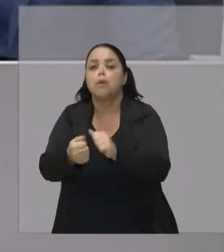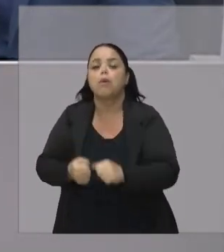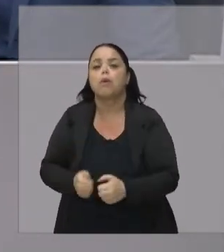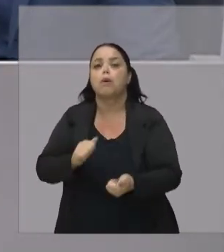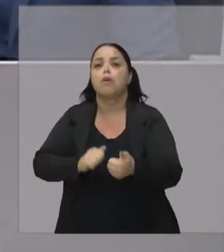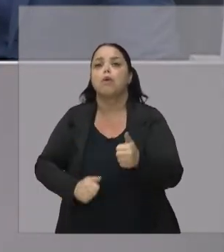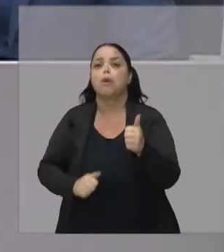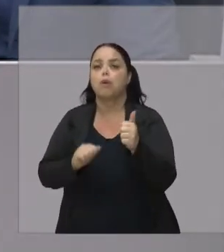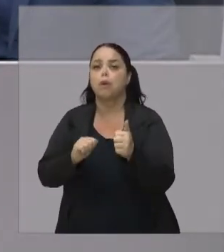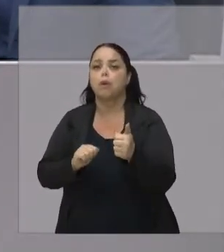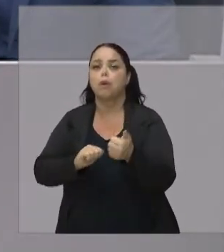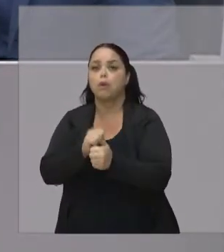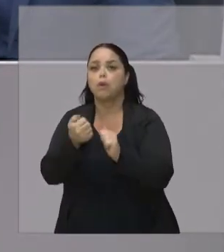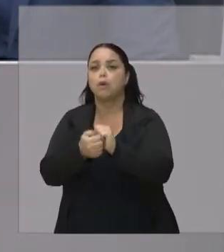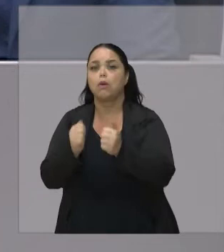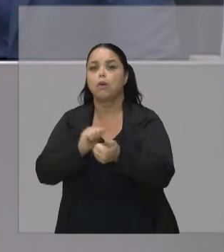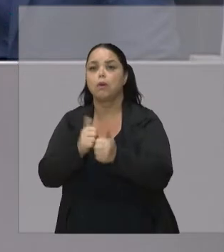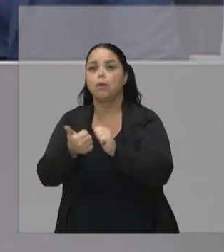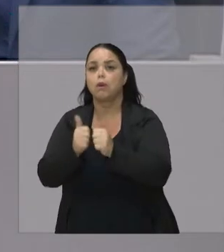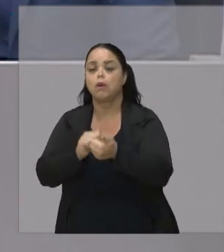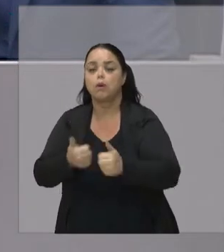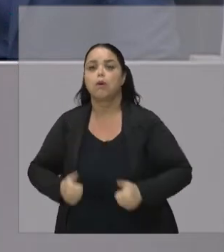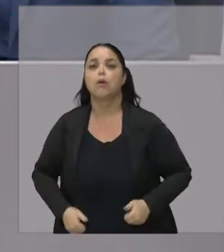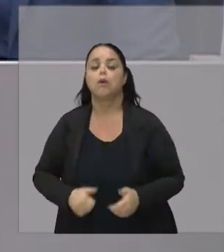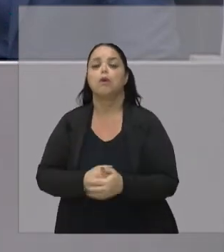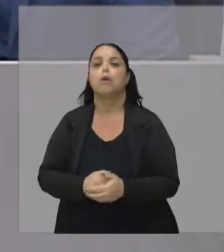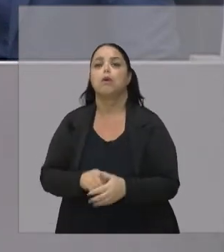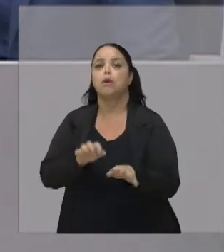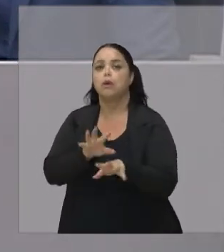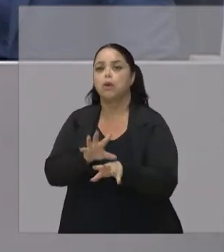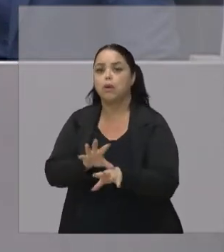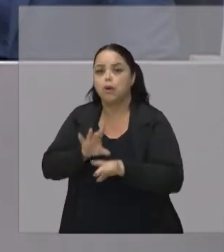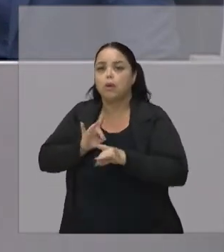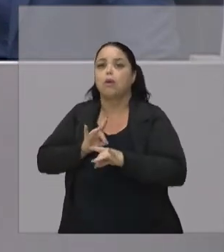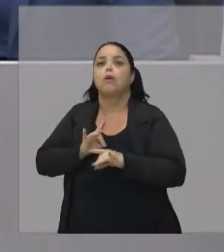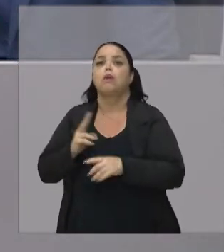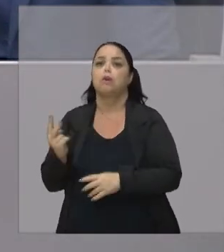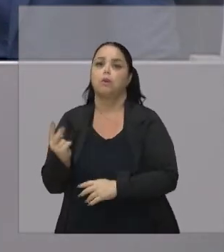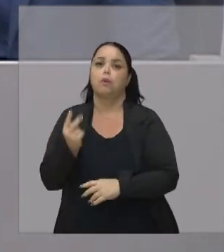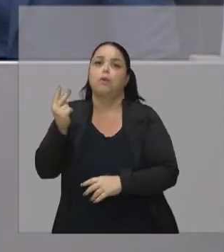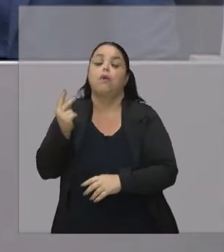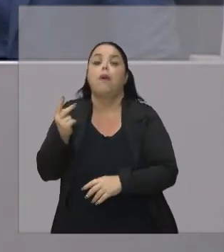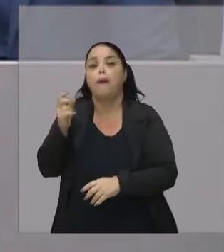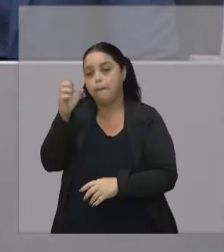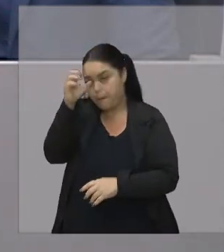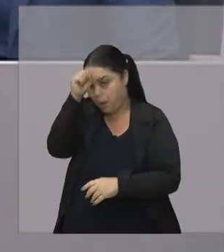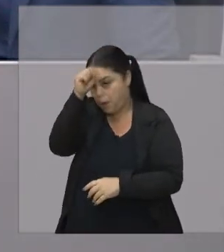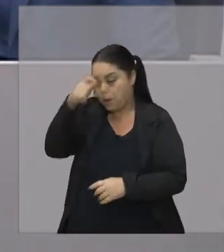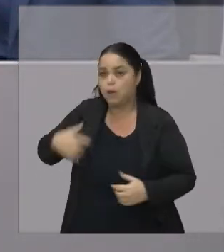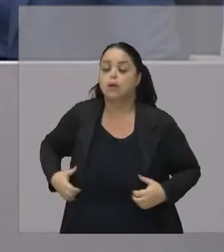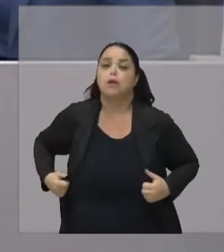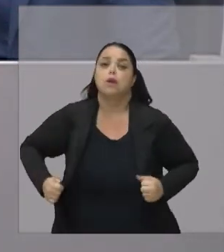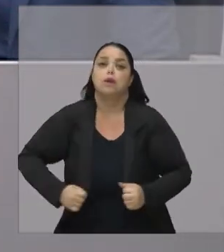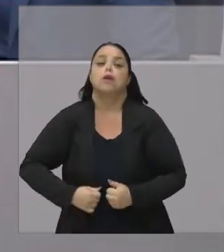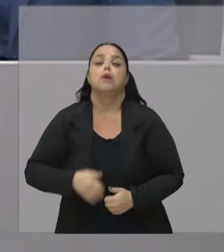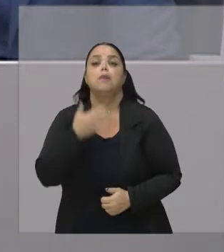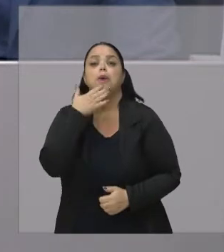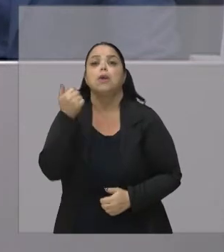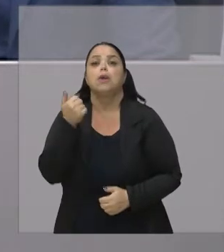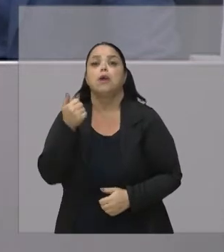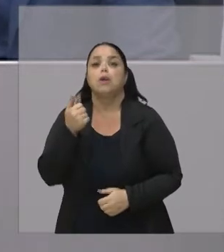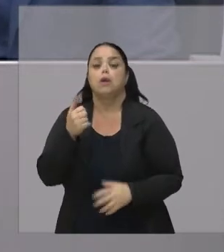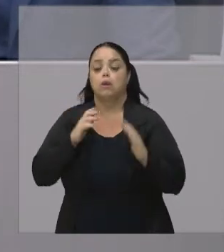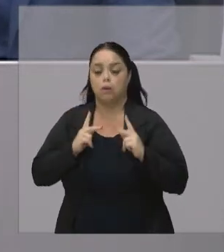Gigantesca De implementação E de absorção De valores E ao mesmo tempo Que eu comecei A melhorar O meu